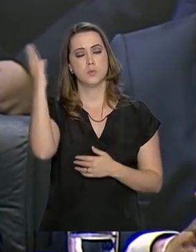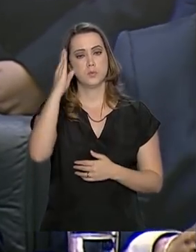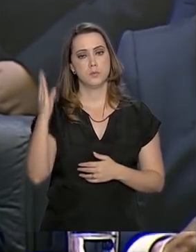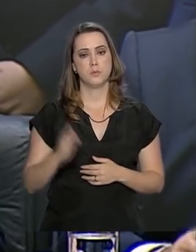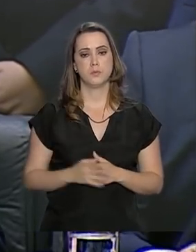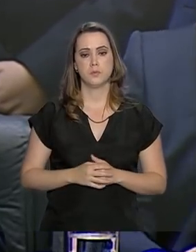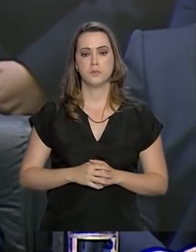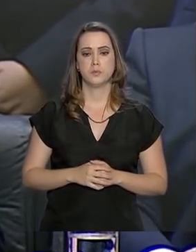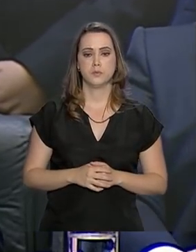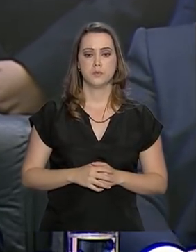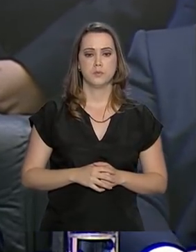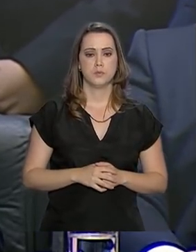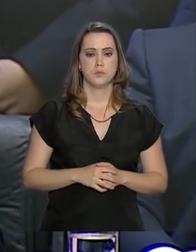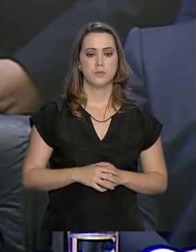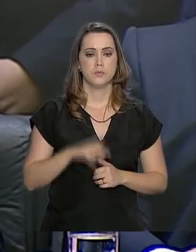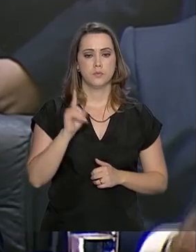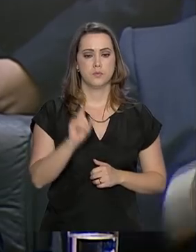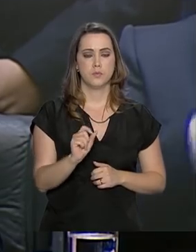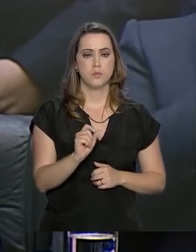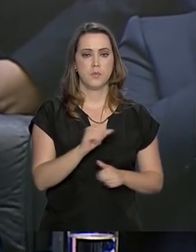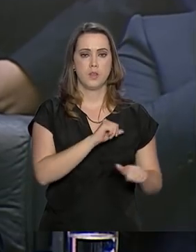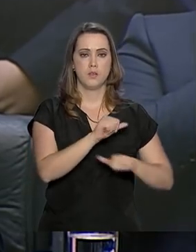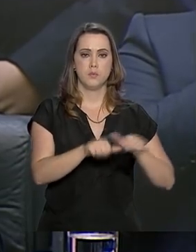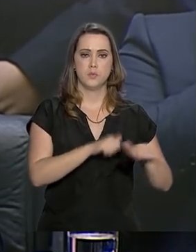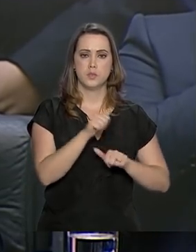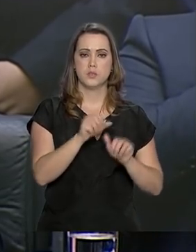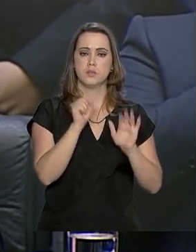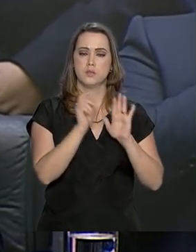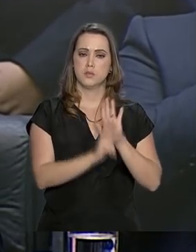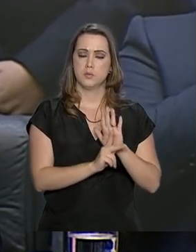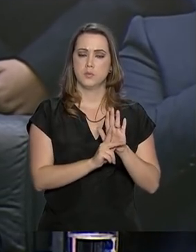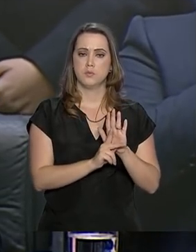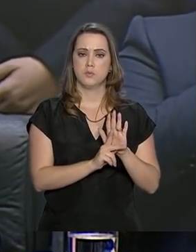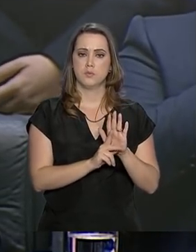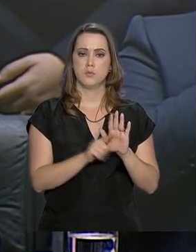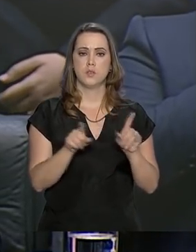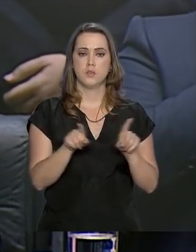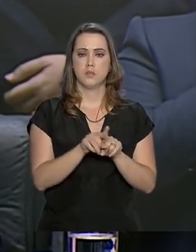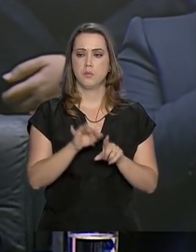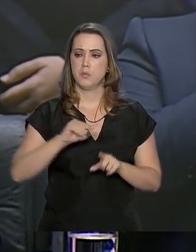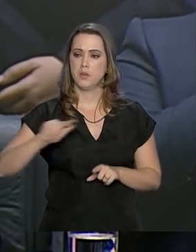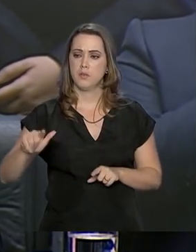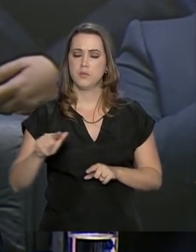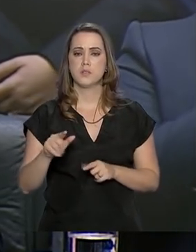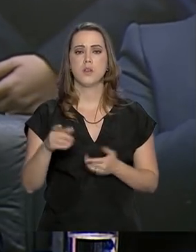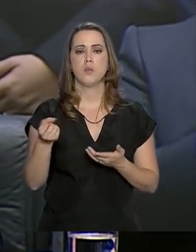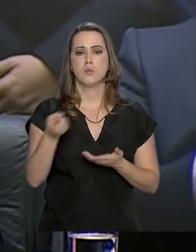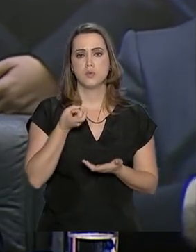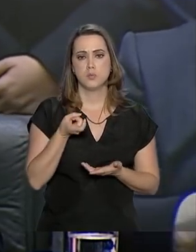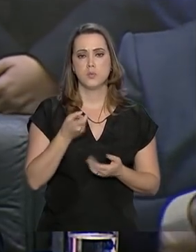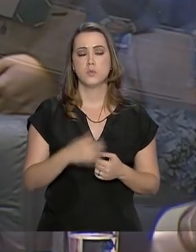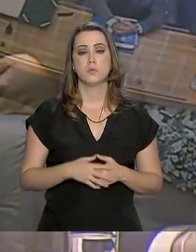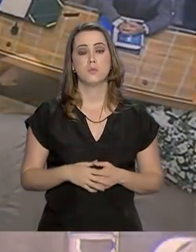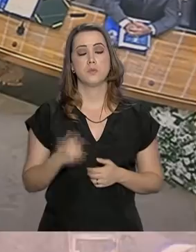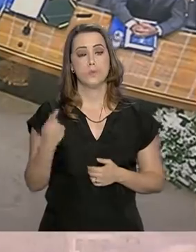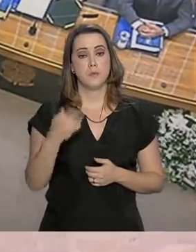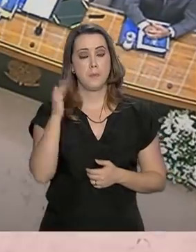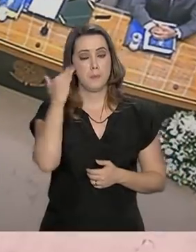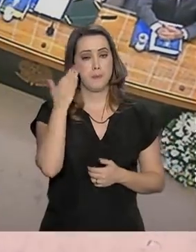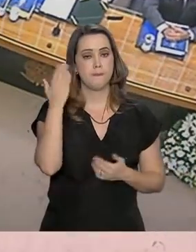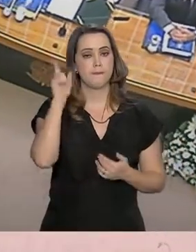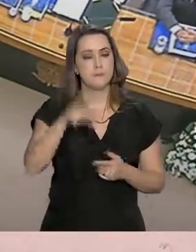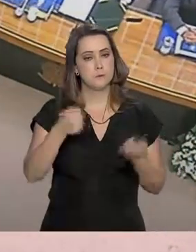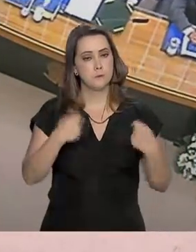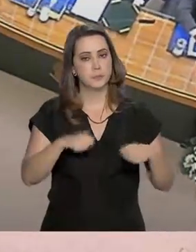brasileira, como a reforma previdenciária e a fiscal e tributária, e que compreenda